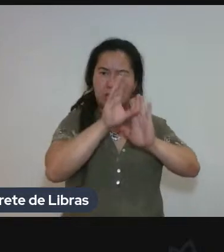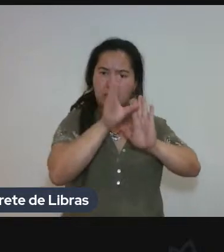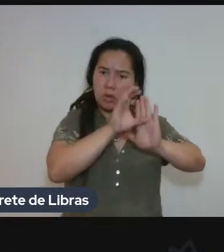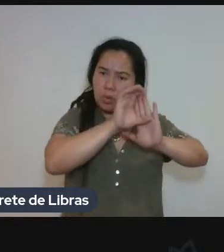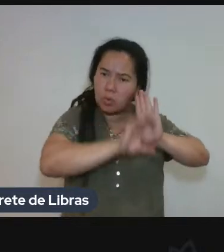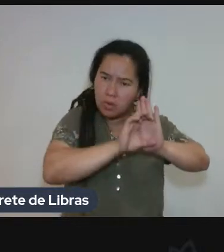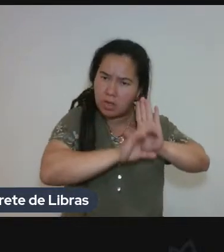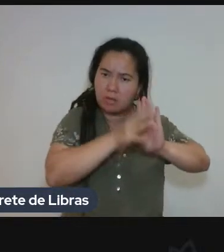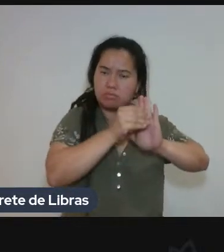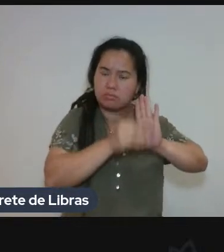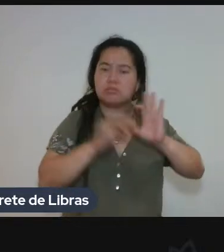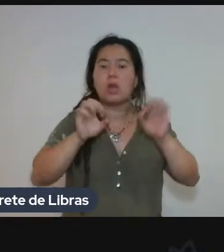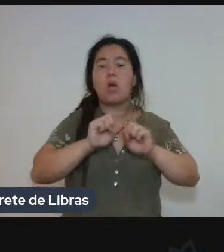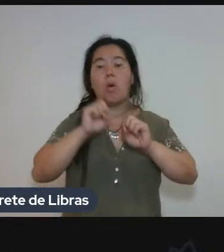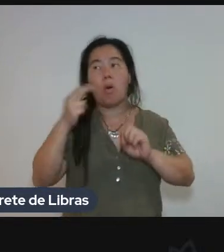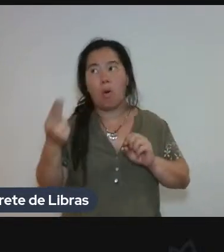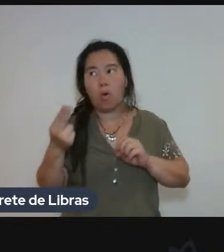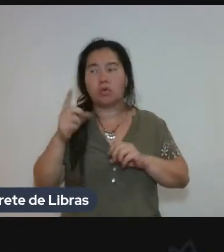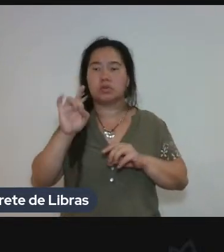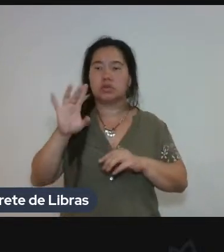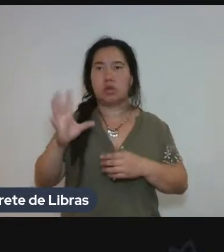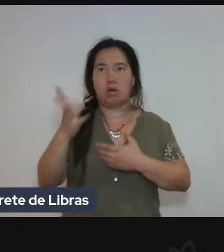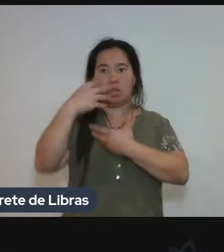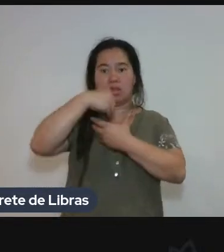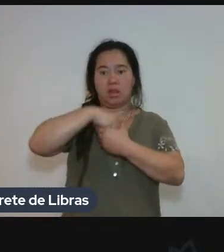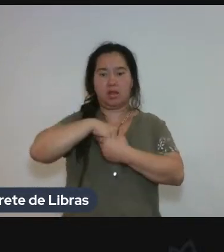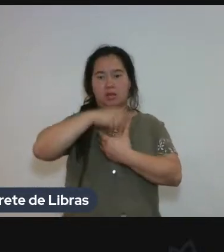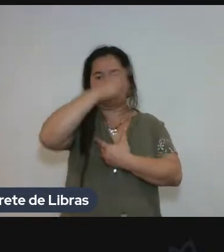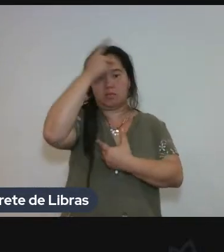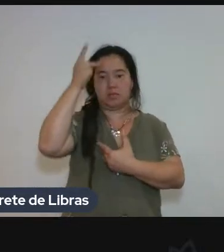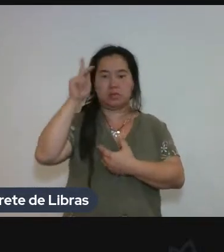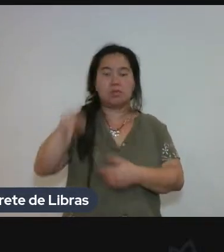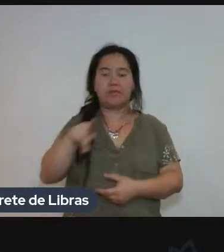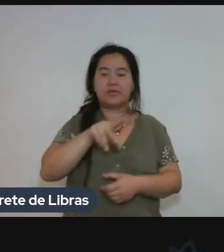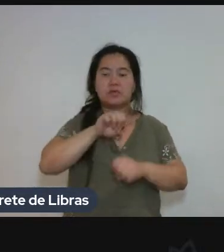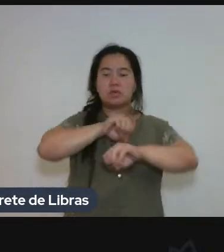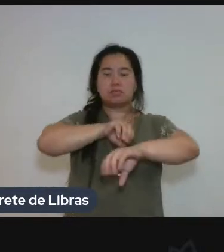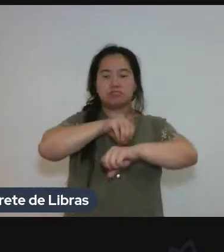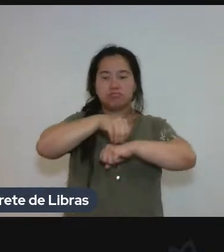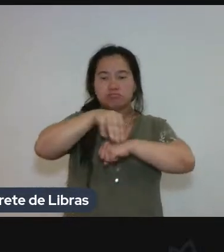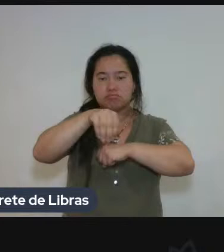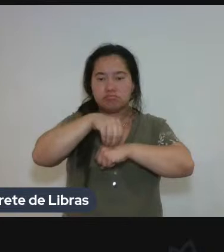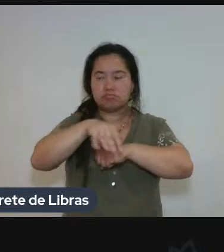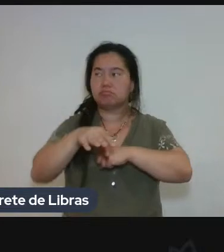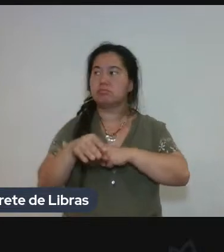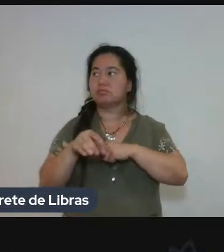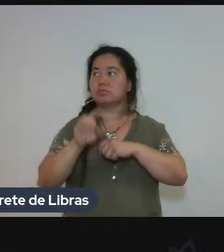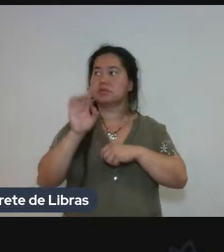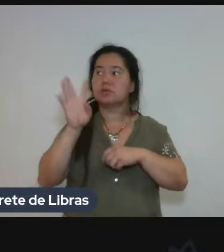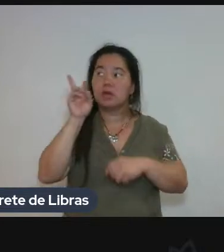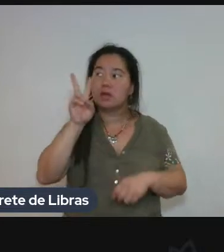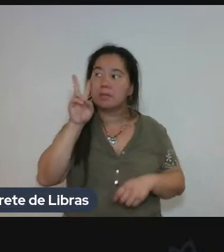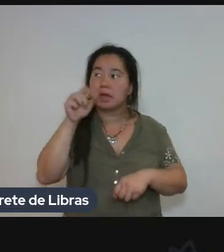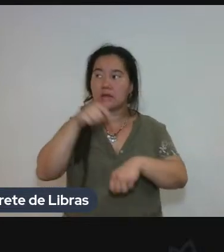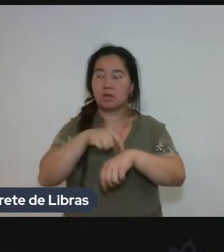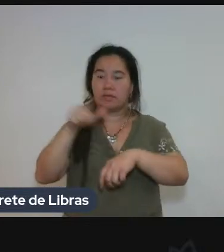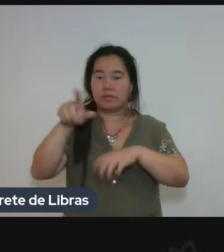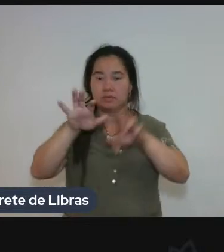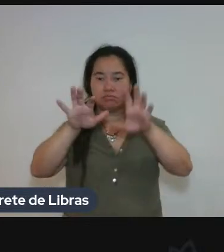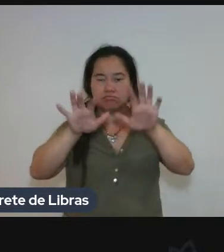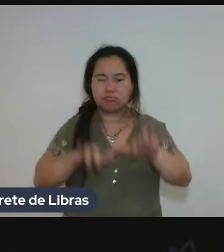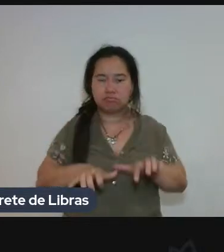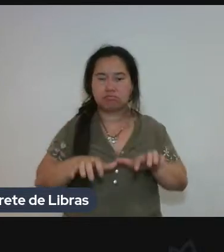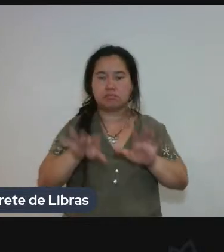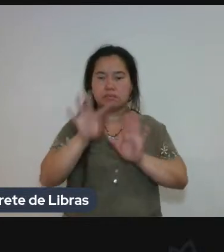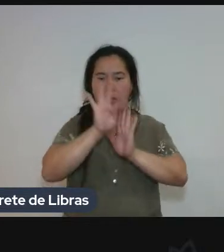Então, só para você lembrar dessas questões, quando você estiver elaborando o seu texto, que